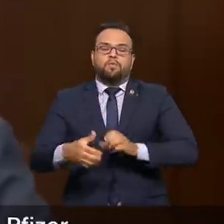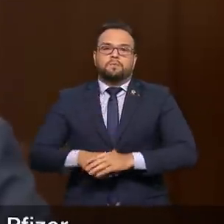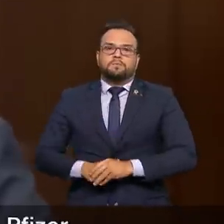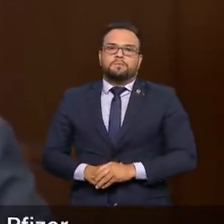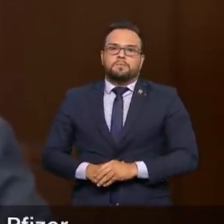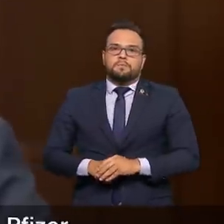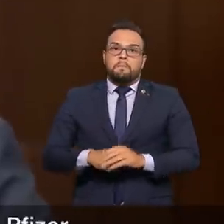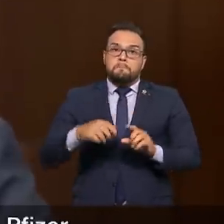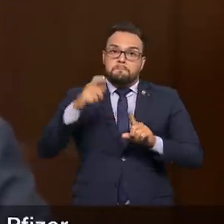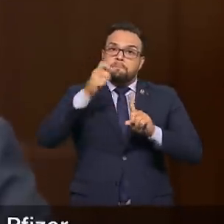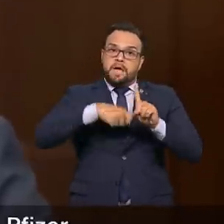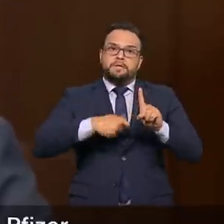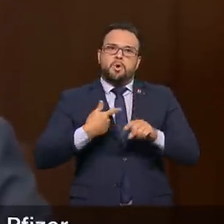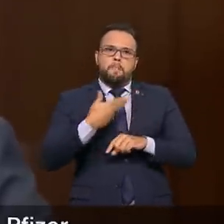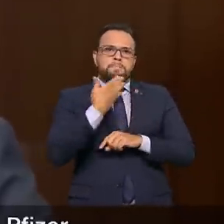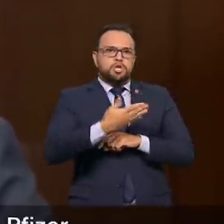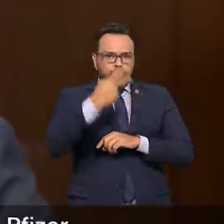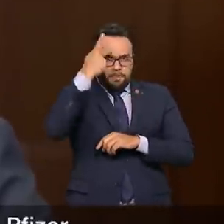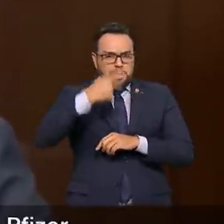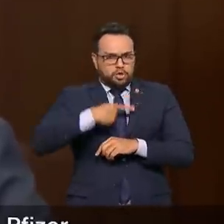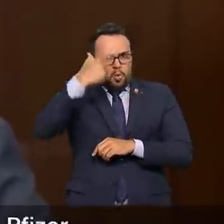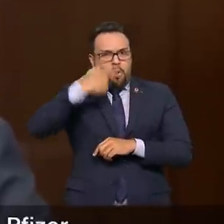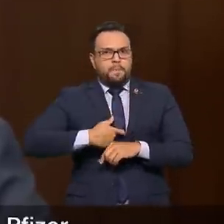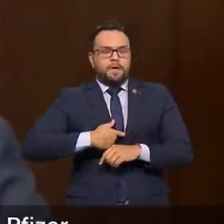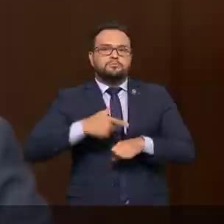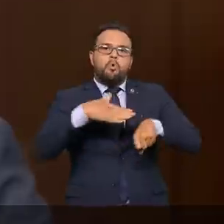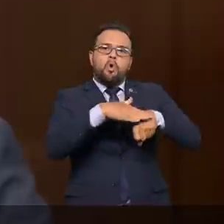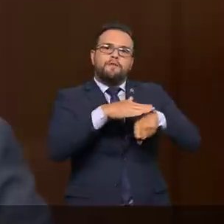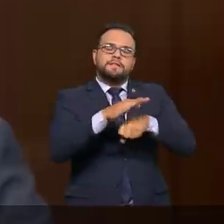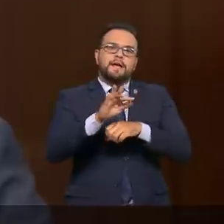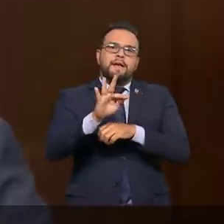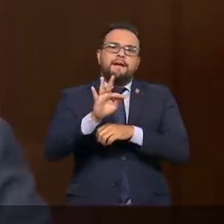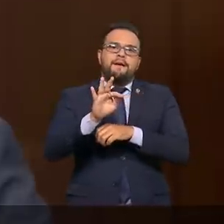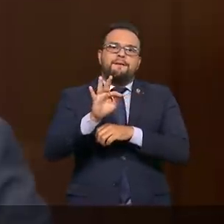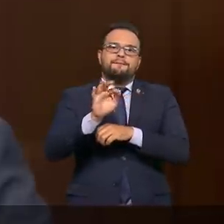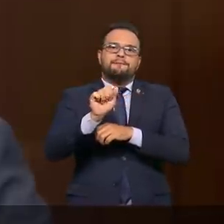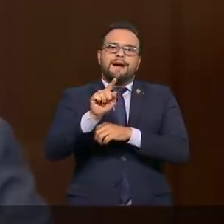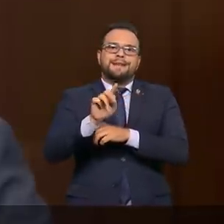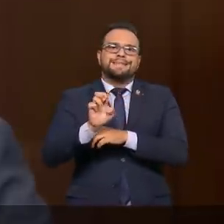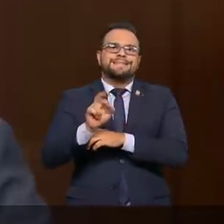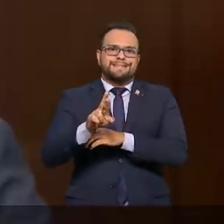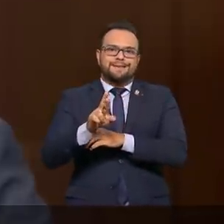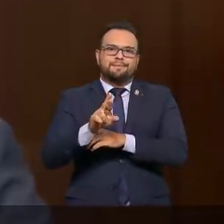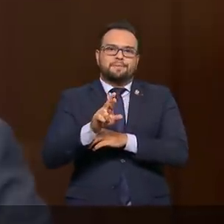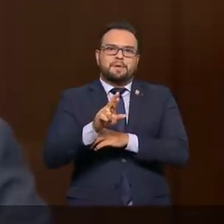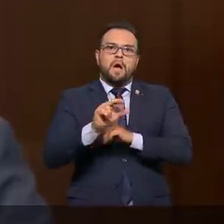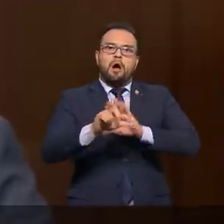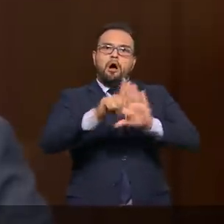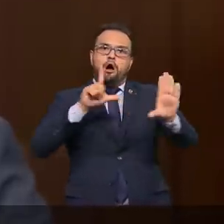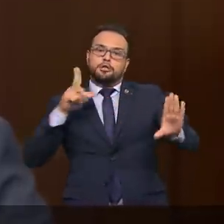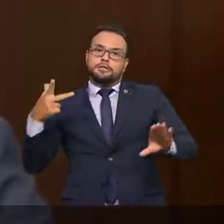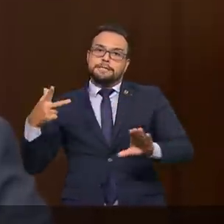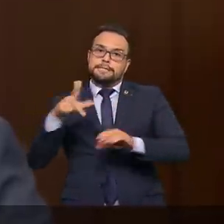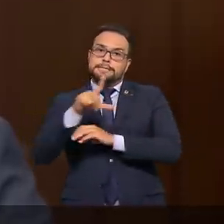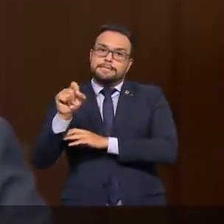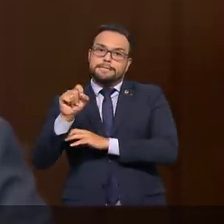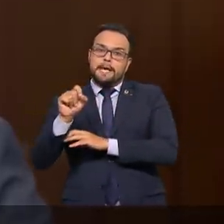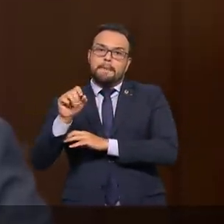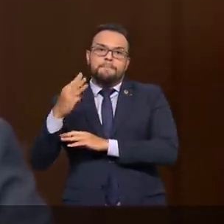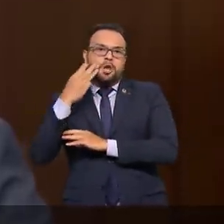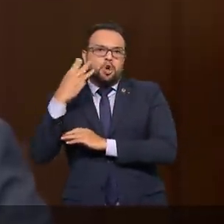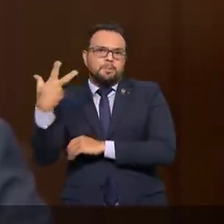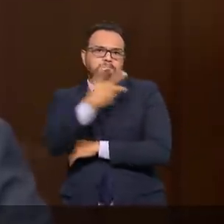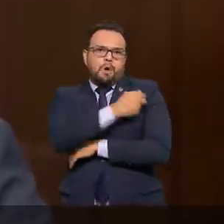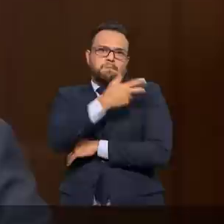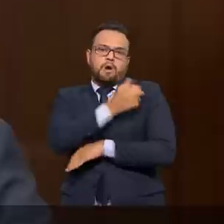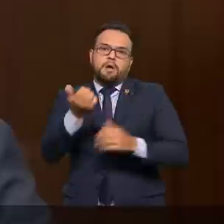intercedi pessoalmente junto à fabricante Pfizer para antecipação de 100 milhões de doses, que serão entregues até